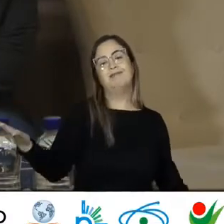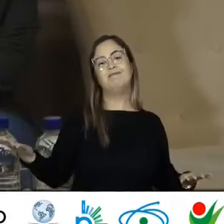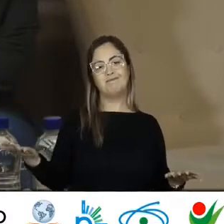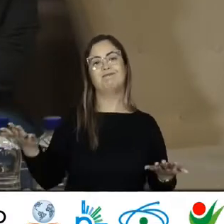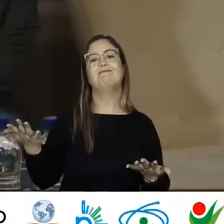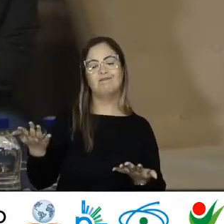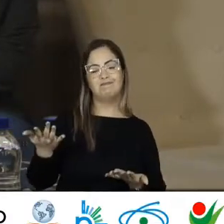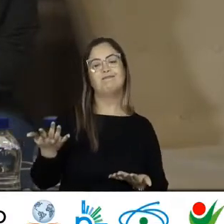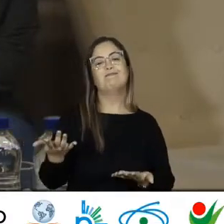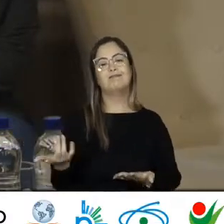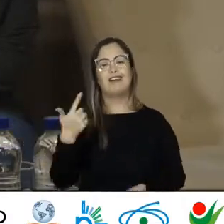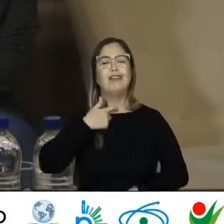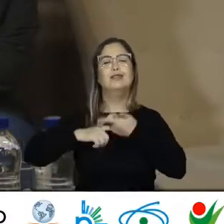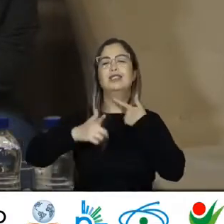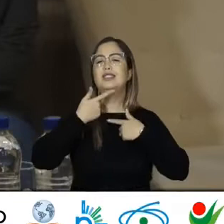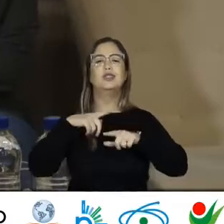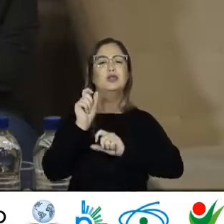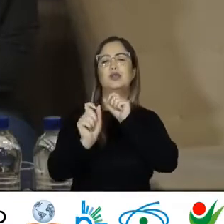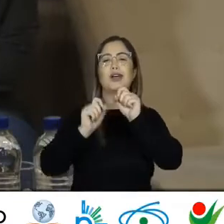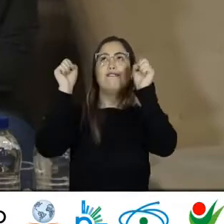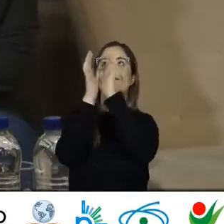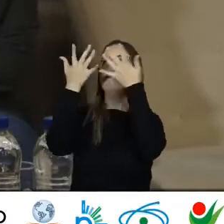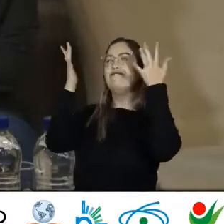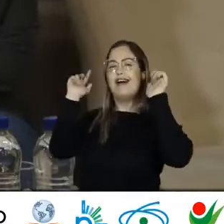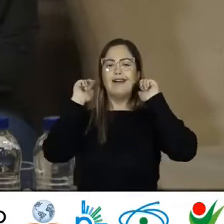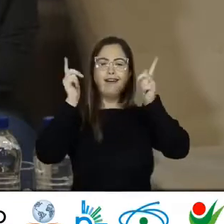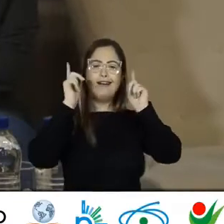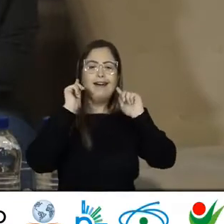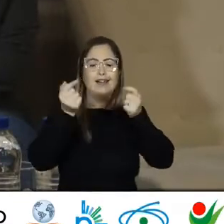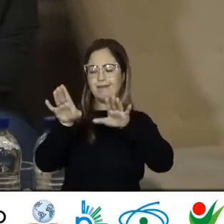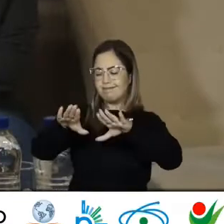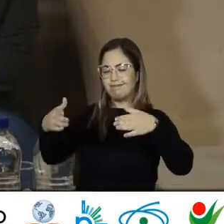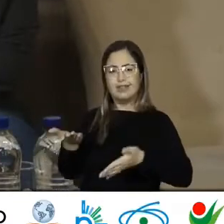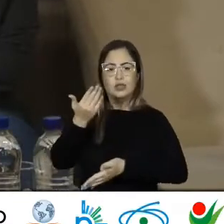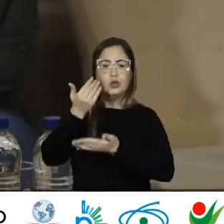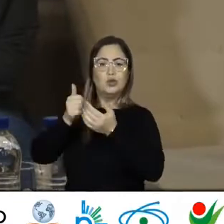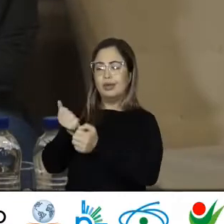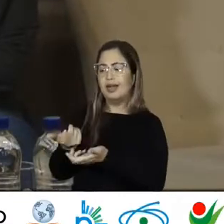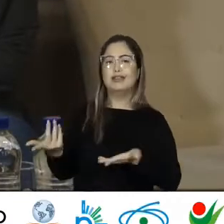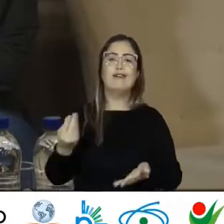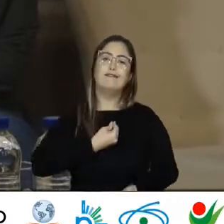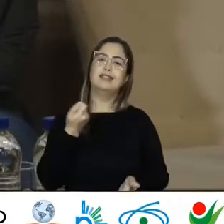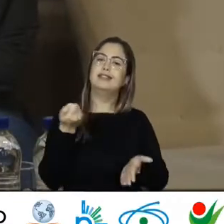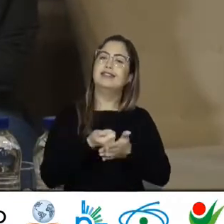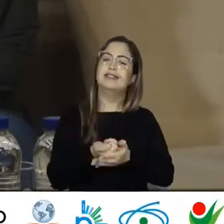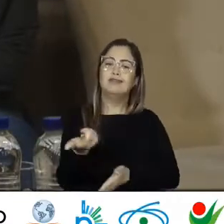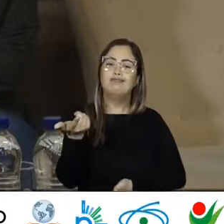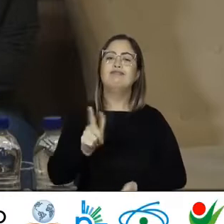Eu desejo apenas Uma festa Uma migalha Uma desga Uma chance De